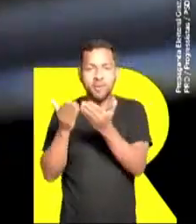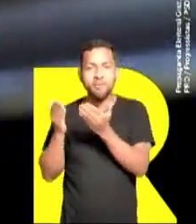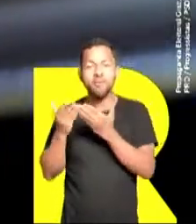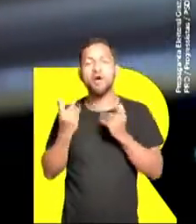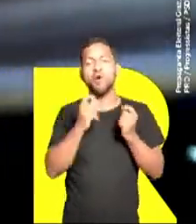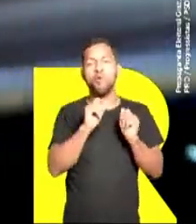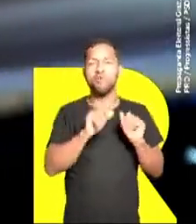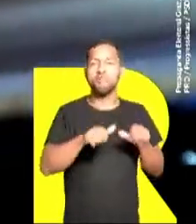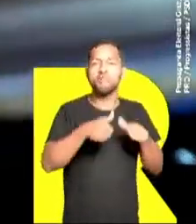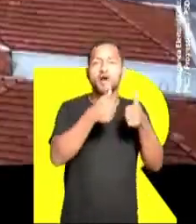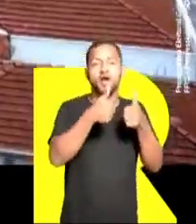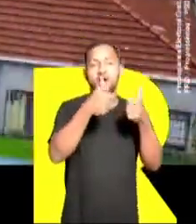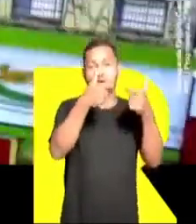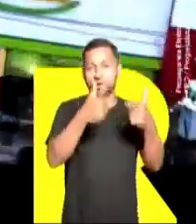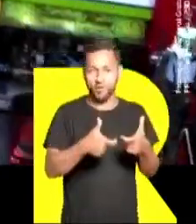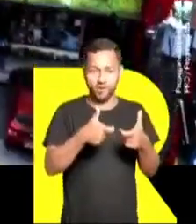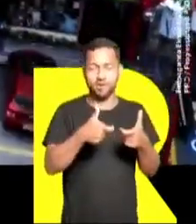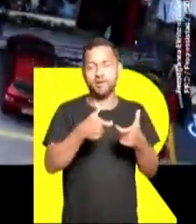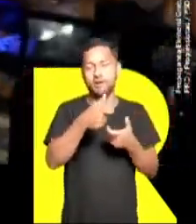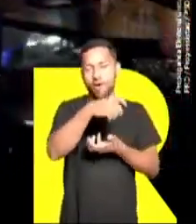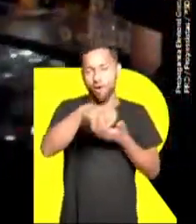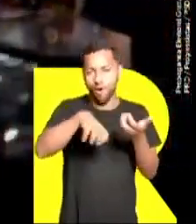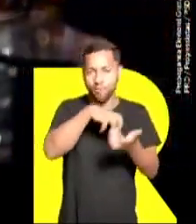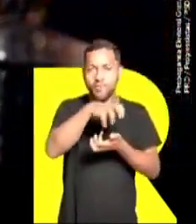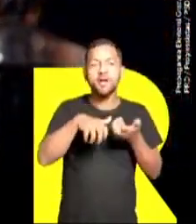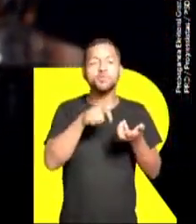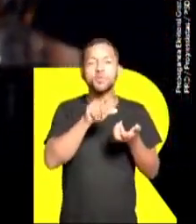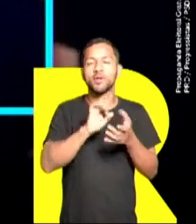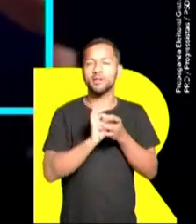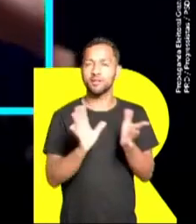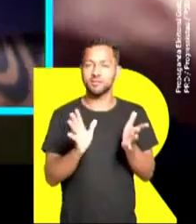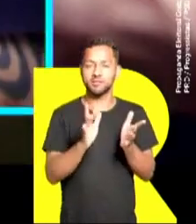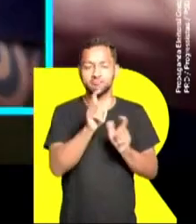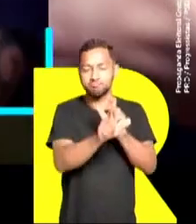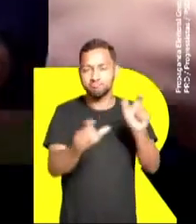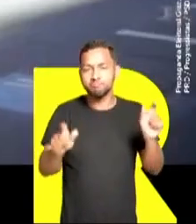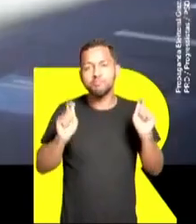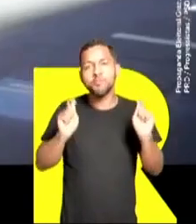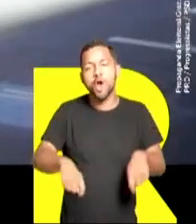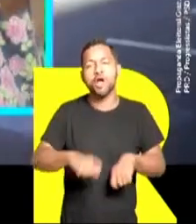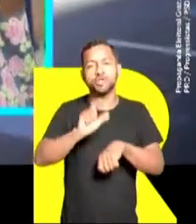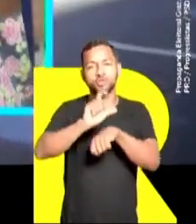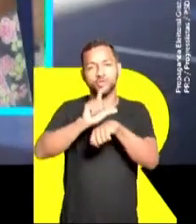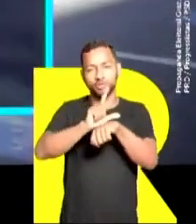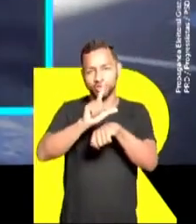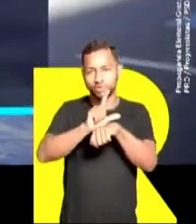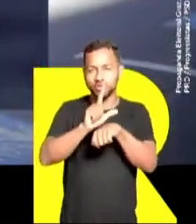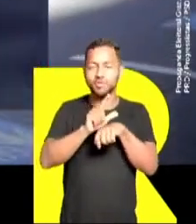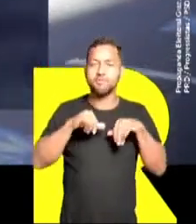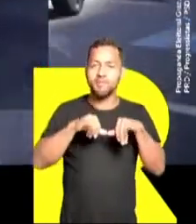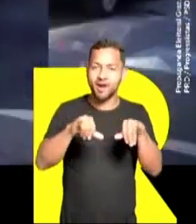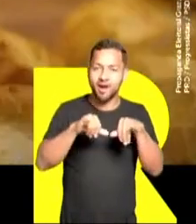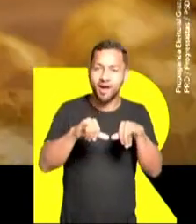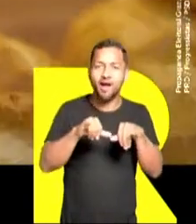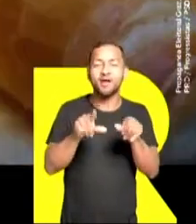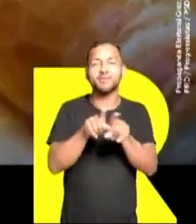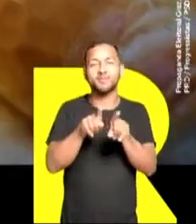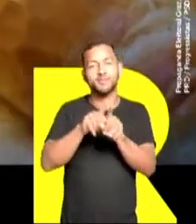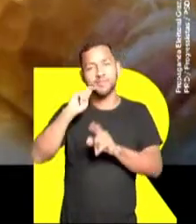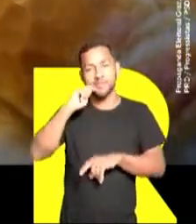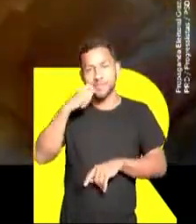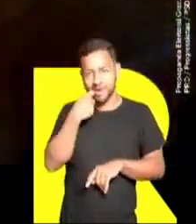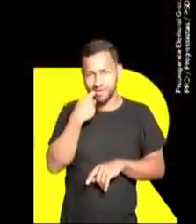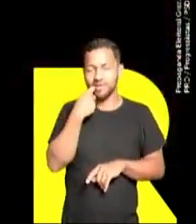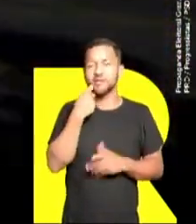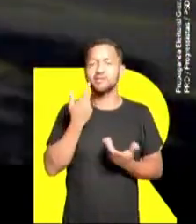regularizar seu comércio. Permitindo que muita gente pudesse ter sua lojinha, seu mercadinho e sua padaria